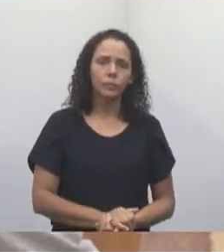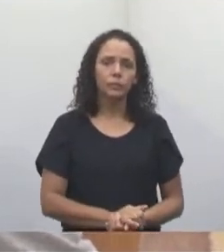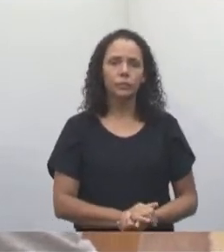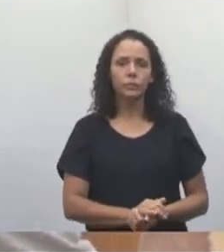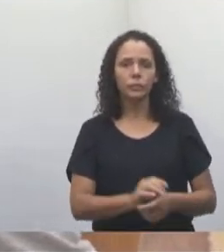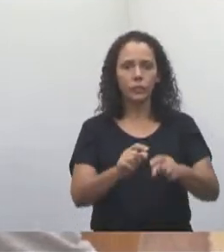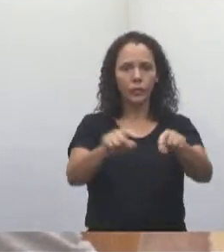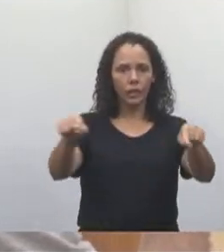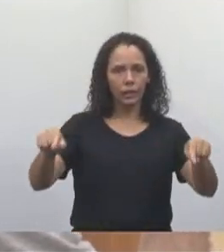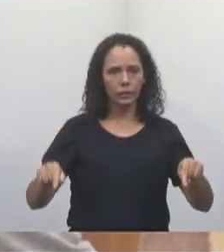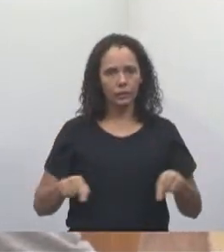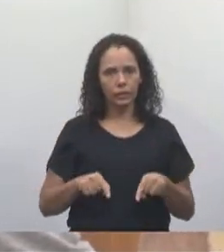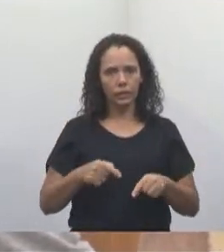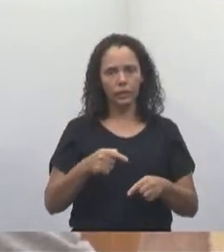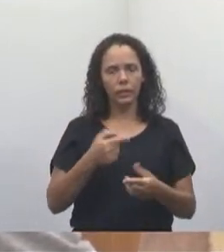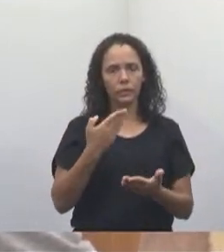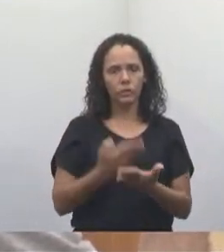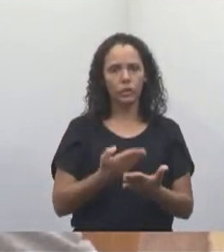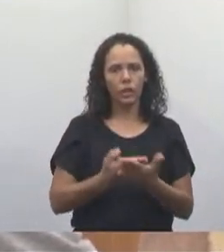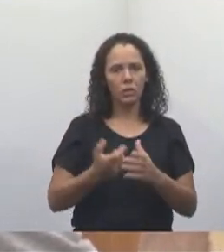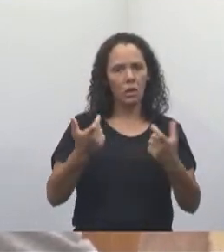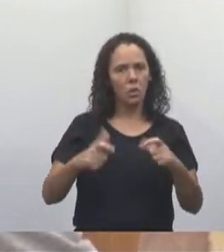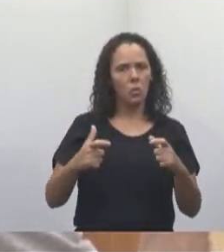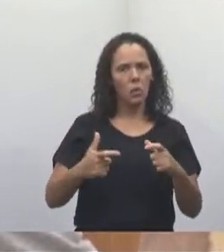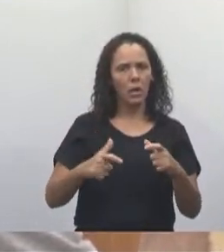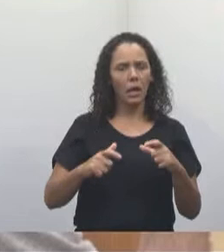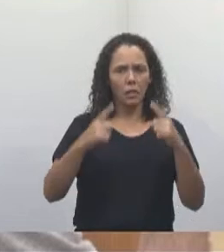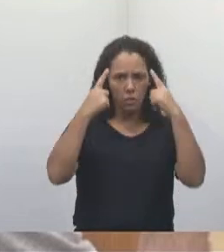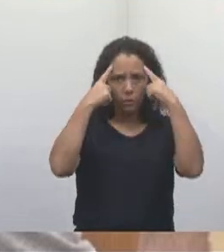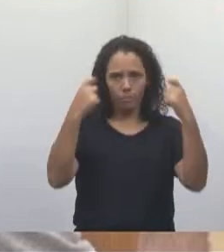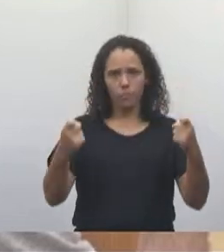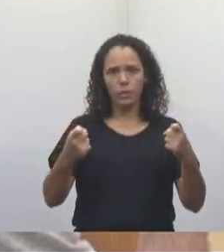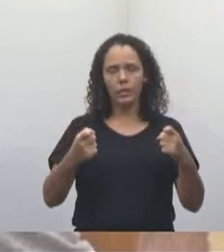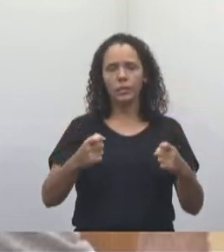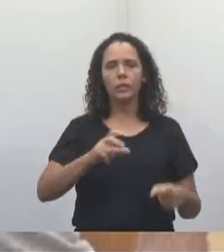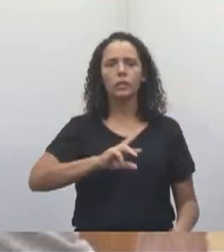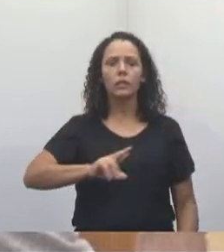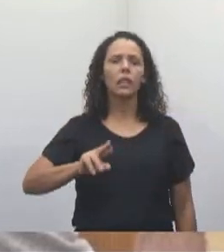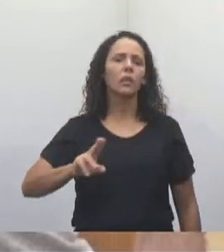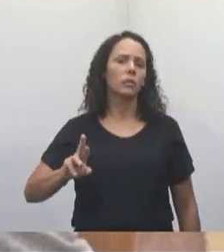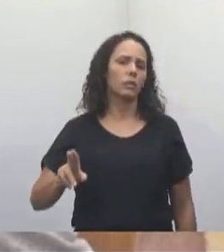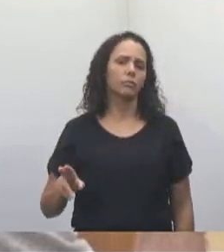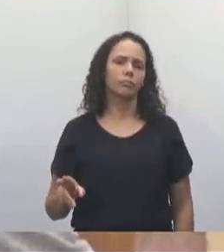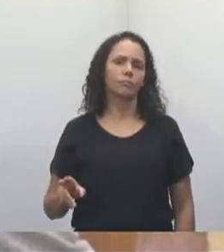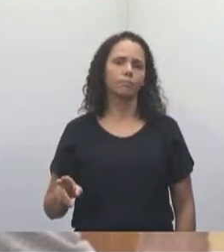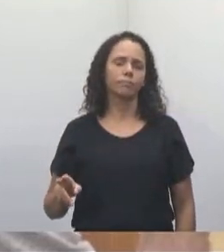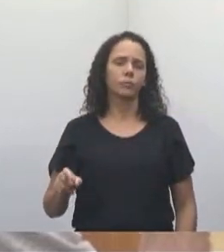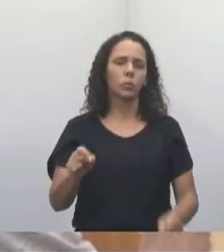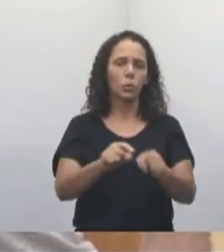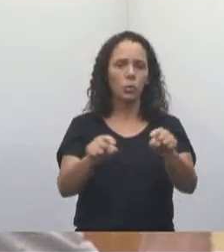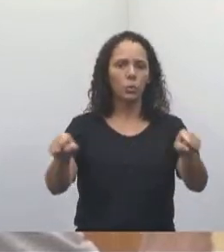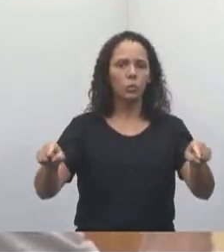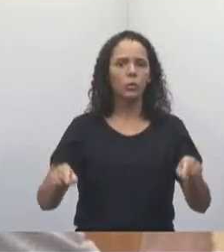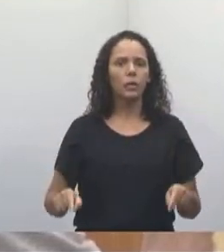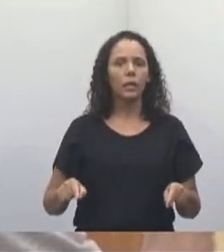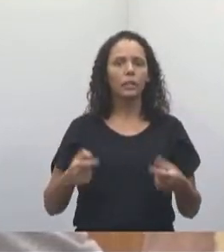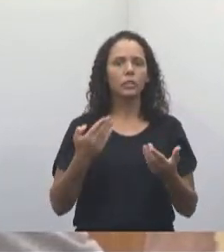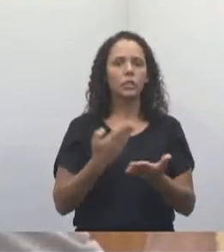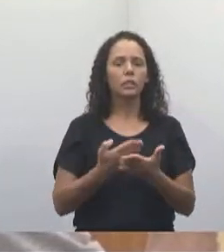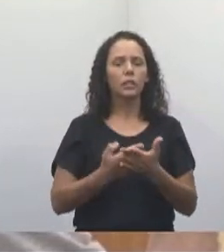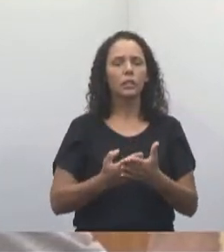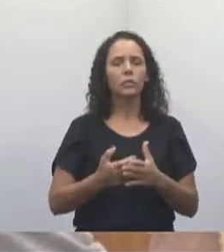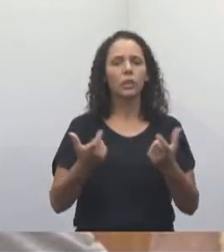sala de aula não é ambiente da violência, a sala de aula não é ambiente para agressão, a sala de aula é lugar de